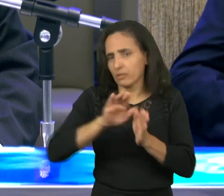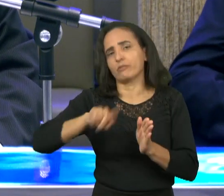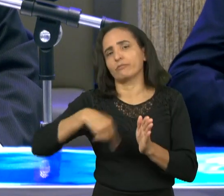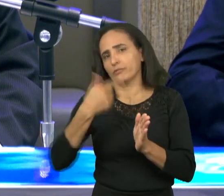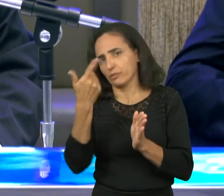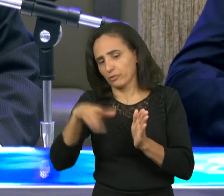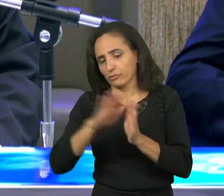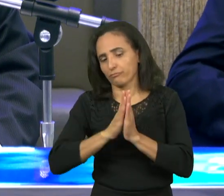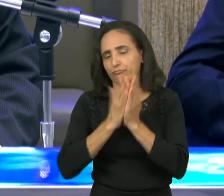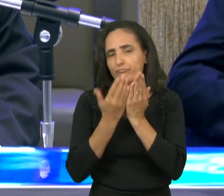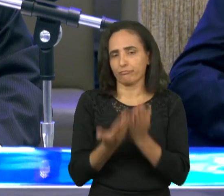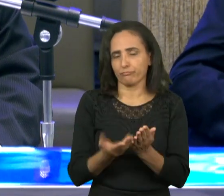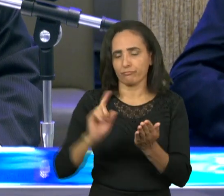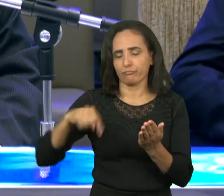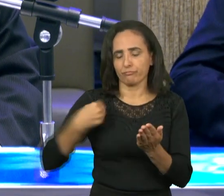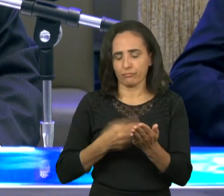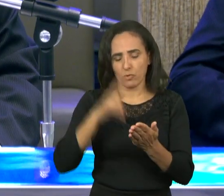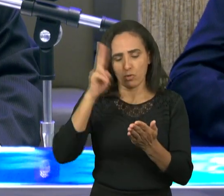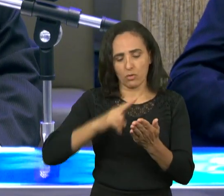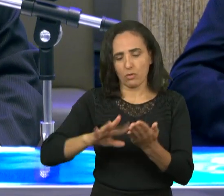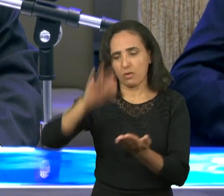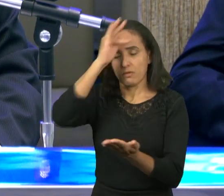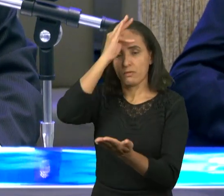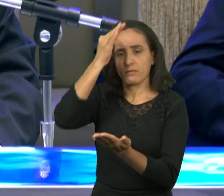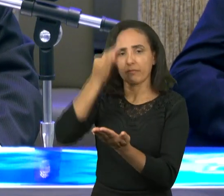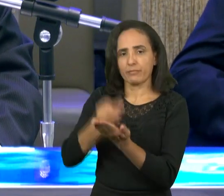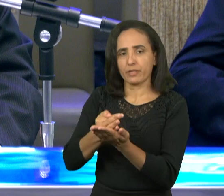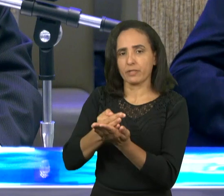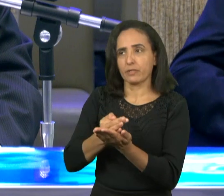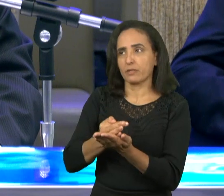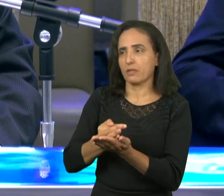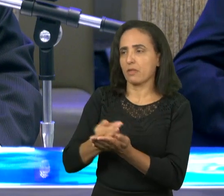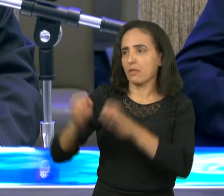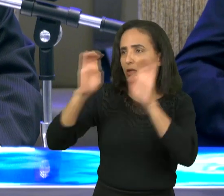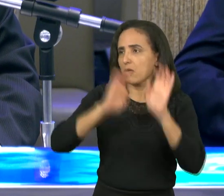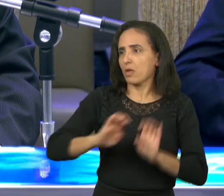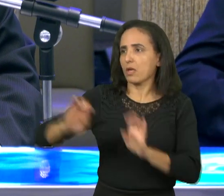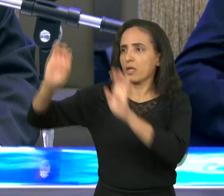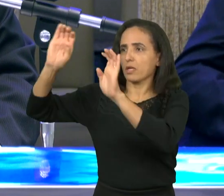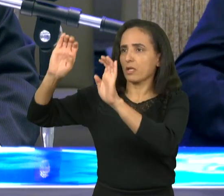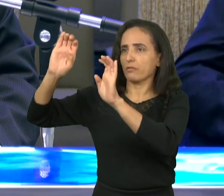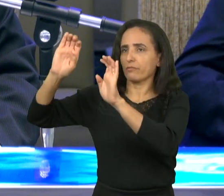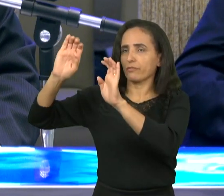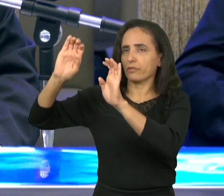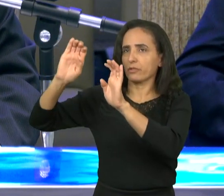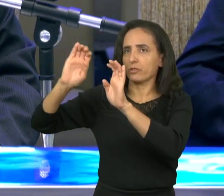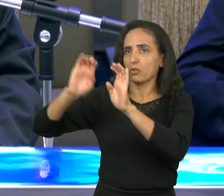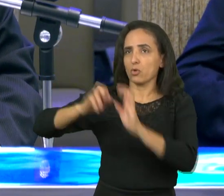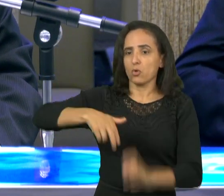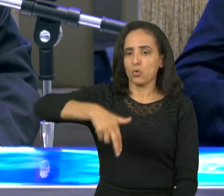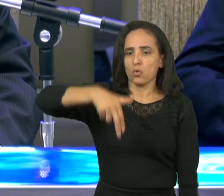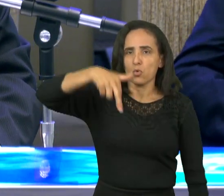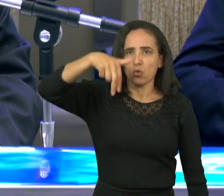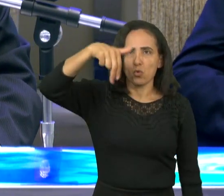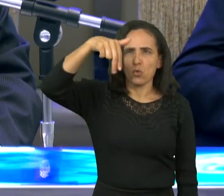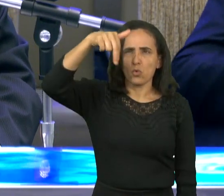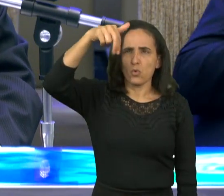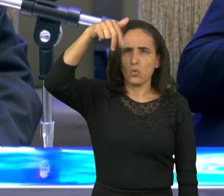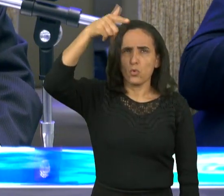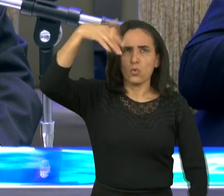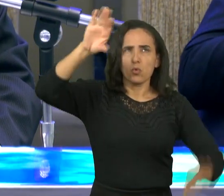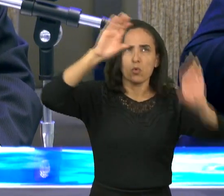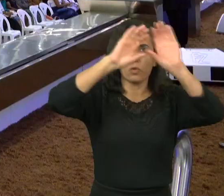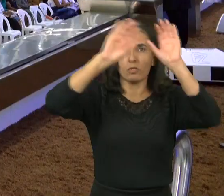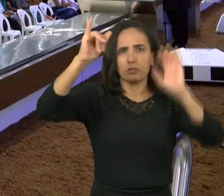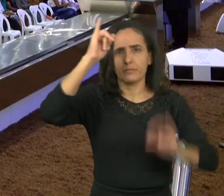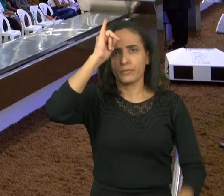aí nós encontramos assim, pela fé Enoque foi trasladado para não ver a